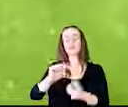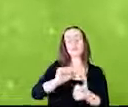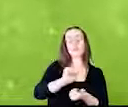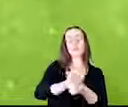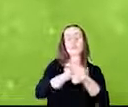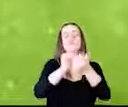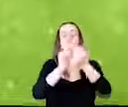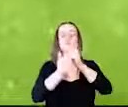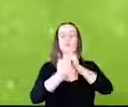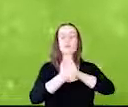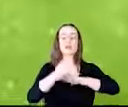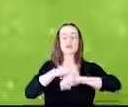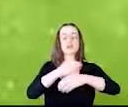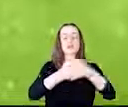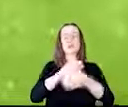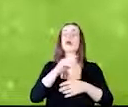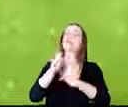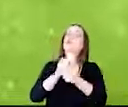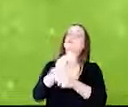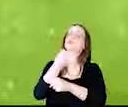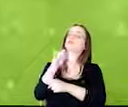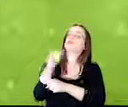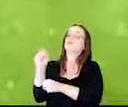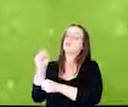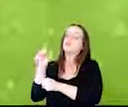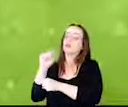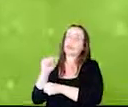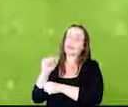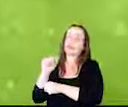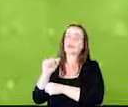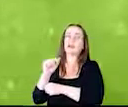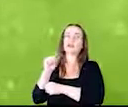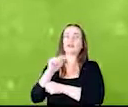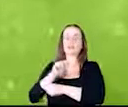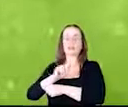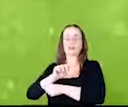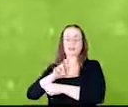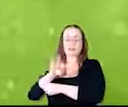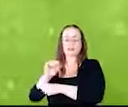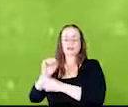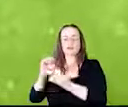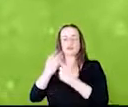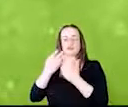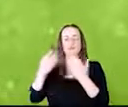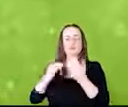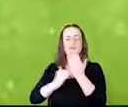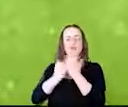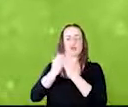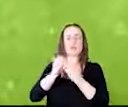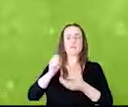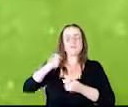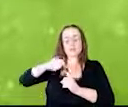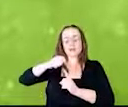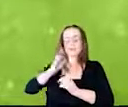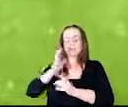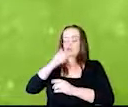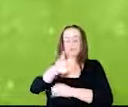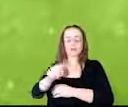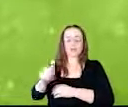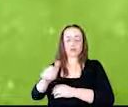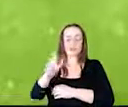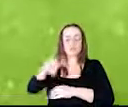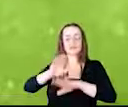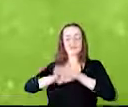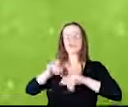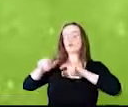88 era grade aradora, grade niveladora, não tinha plantio direto. Era como nós fazíamos a agricultura,